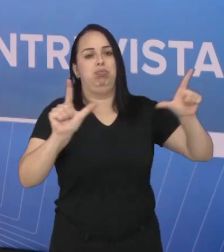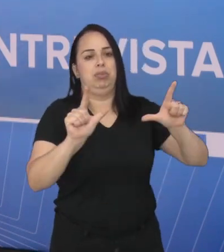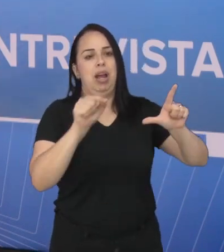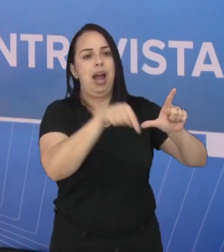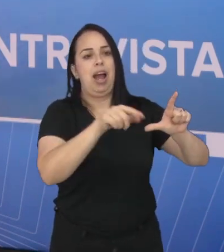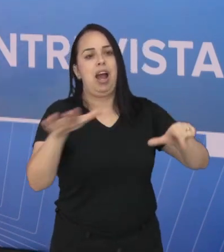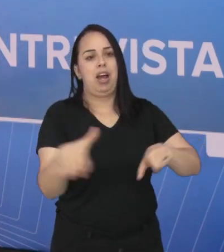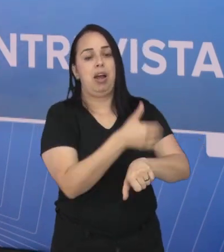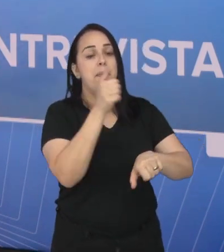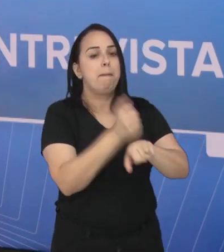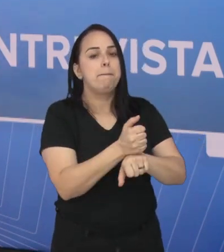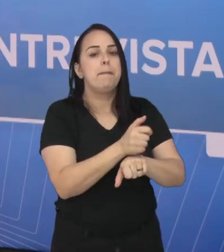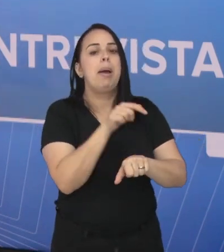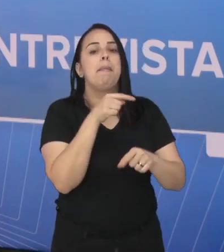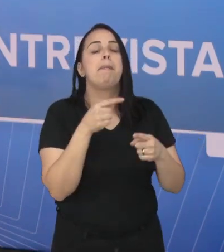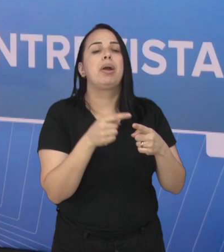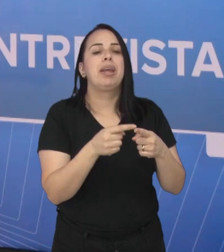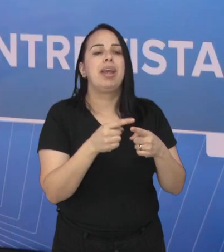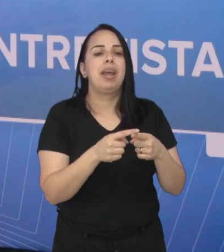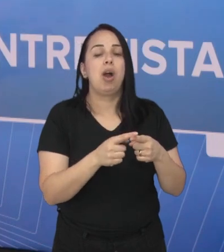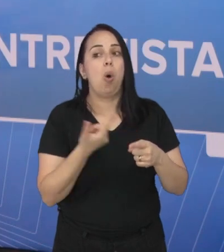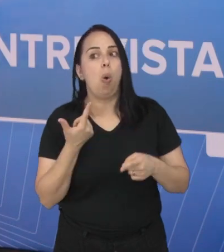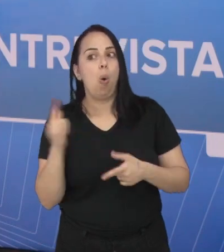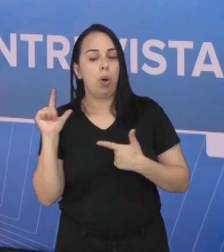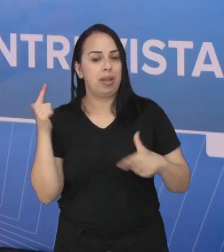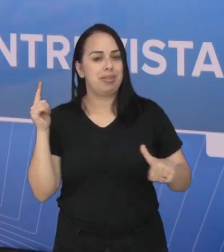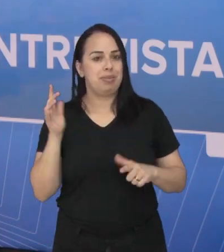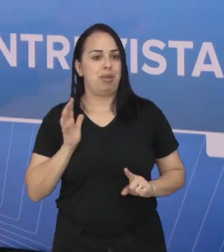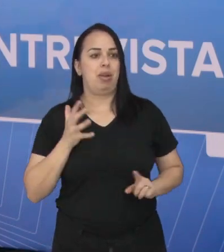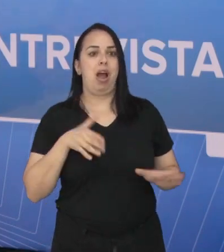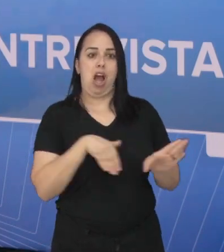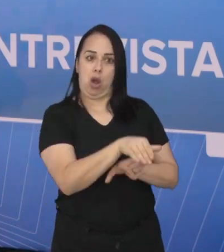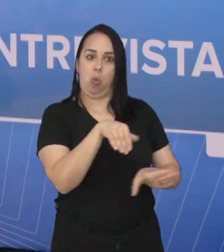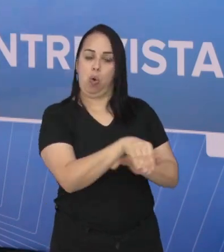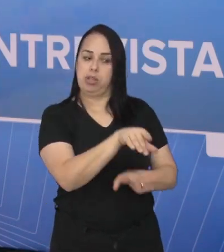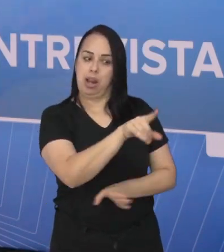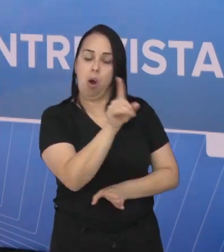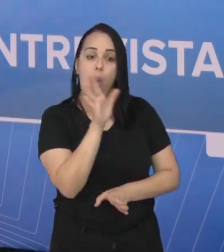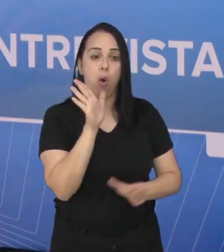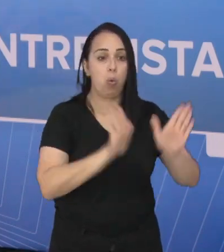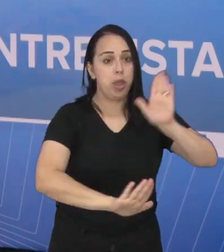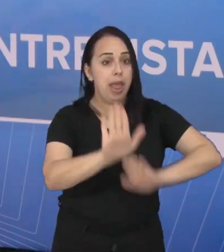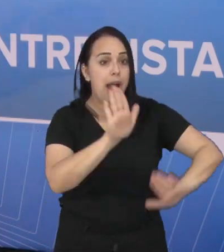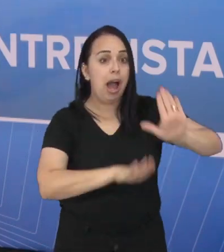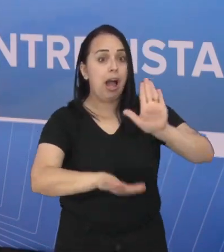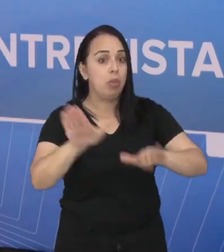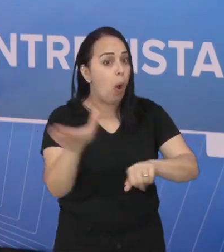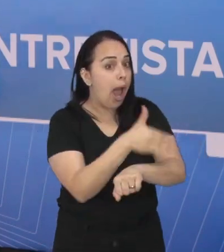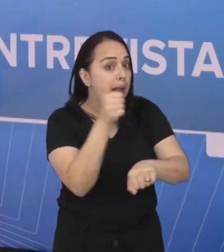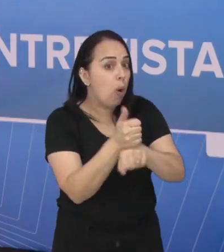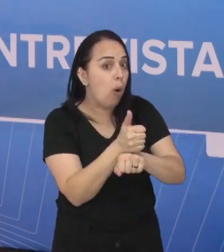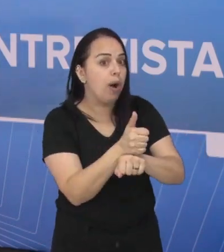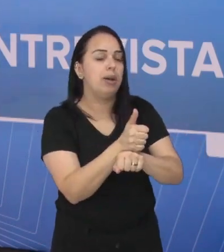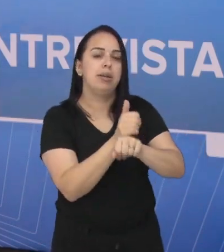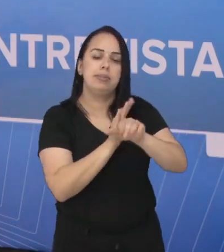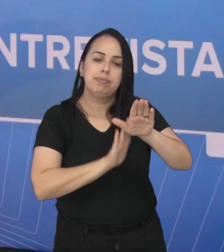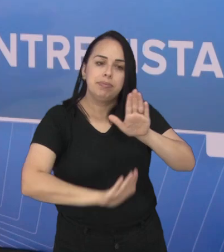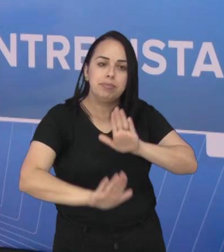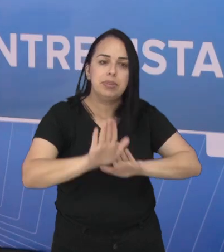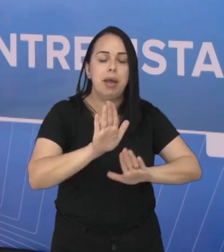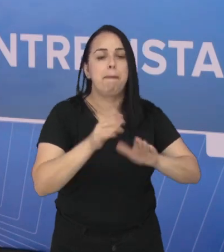e aí o golpe se concretizar. Ela só não fez porque pessoas ao lado dela foram orientando, olha, isso aqui é golpe,